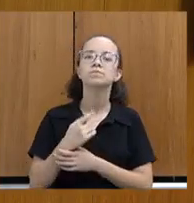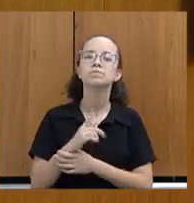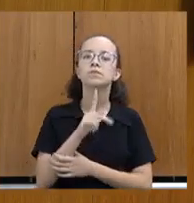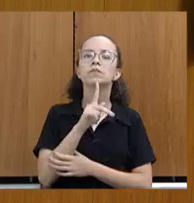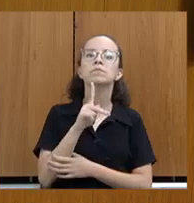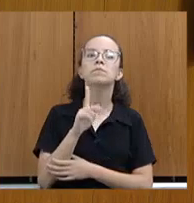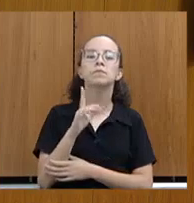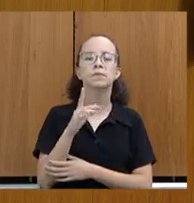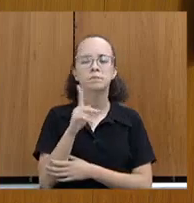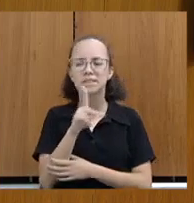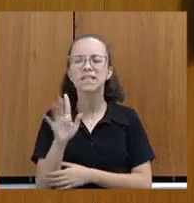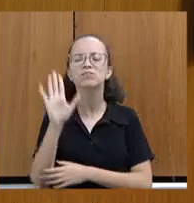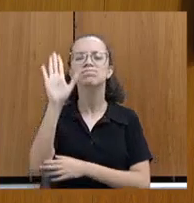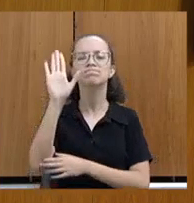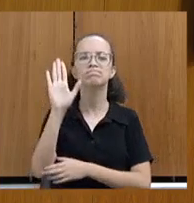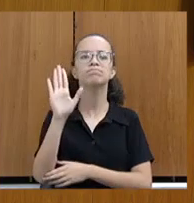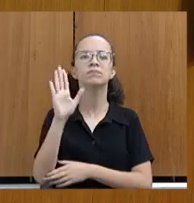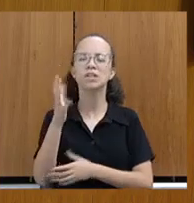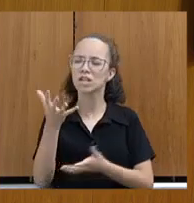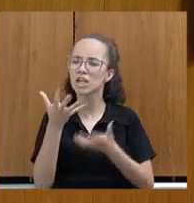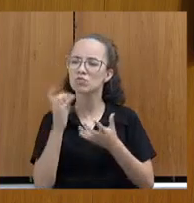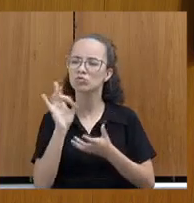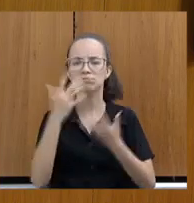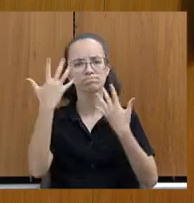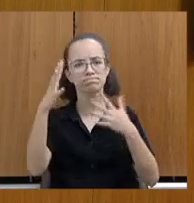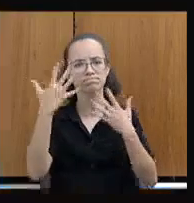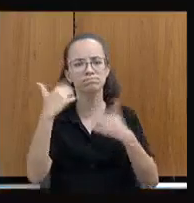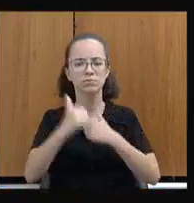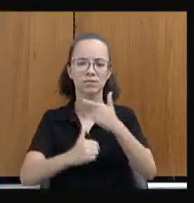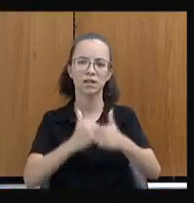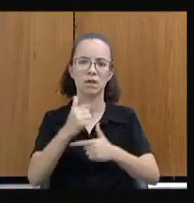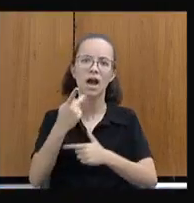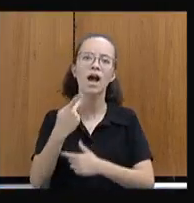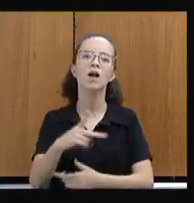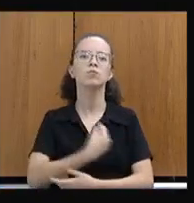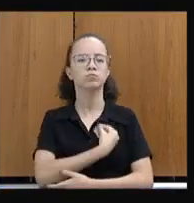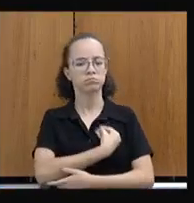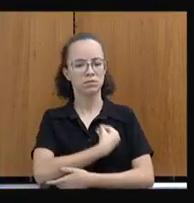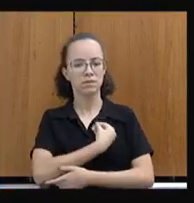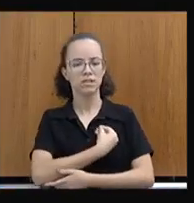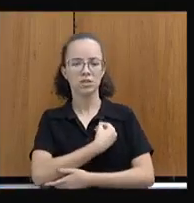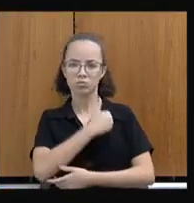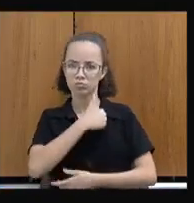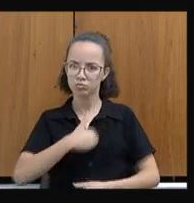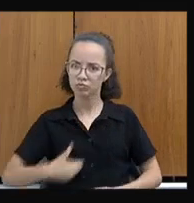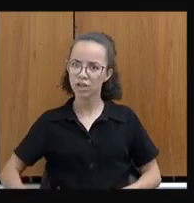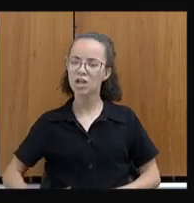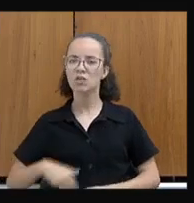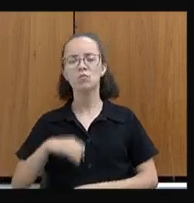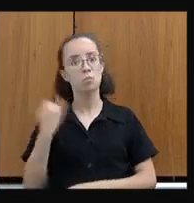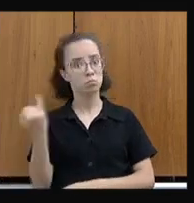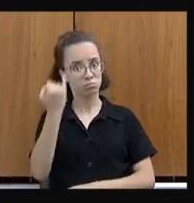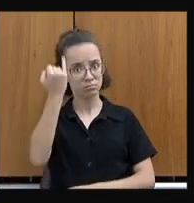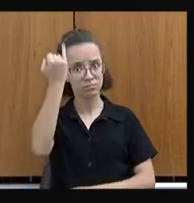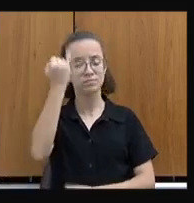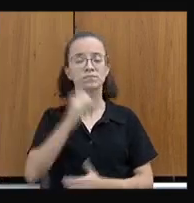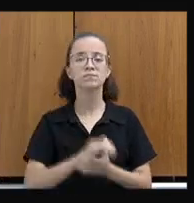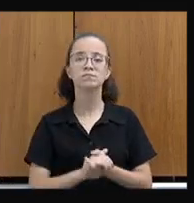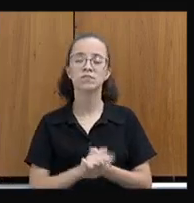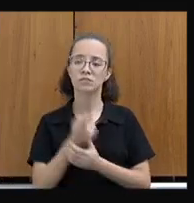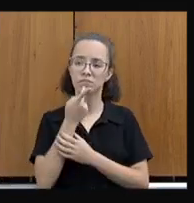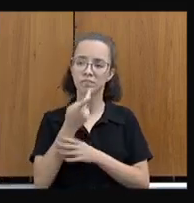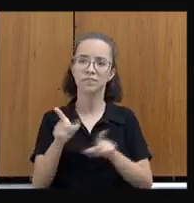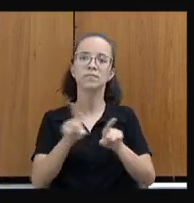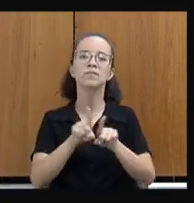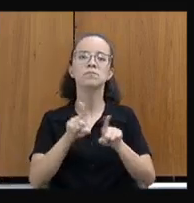Peixi, só para parabenizar a condução, a participação do governo aí, foi muito importante. E dizer